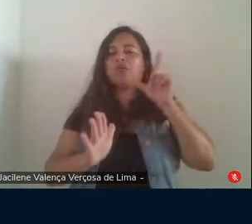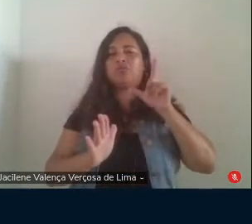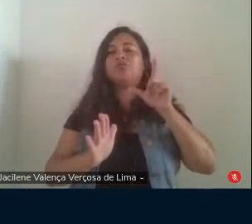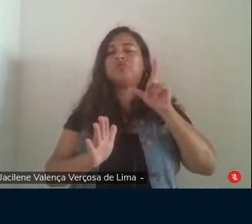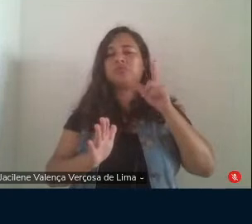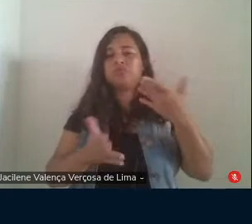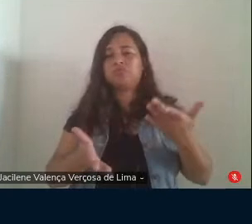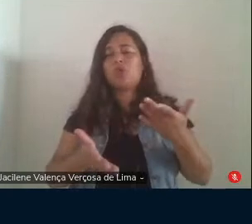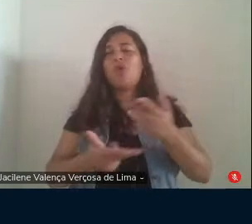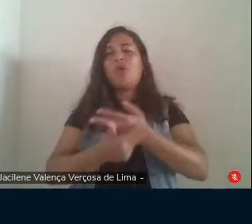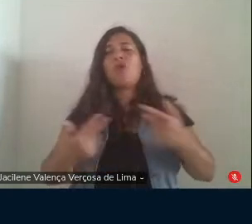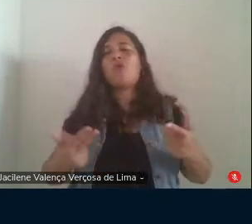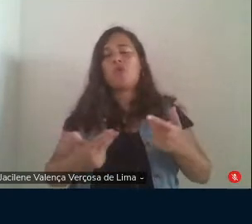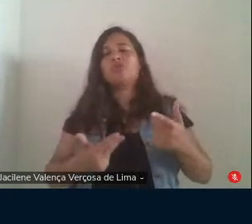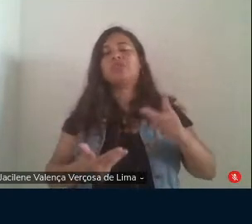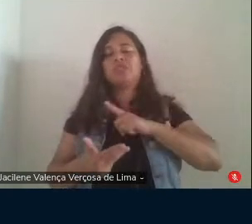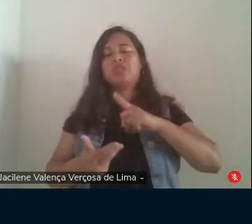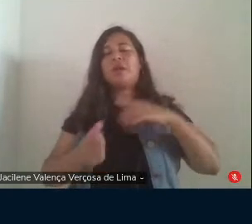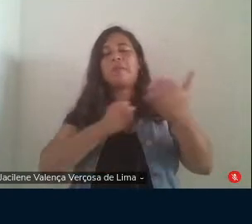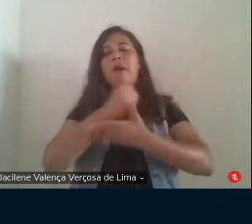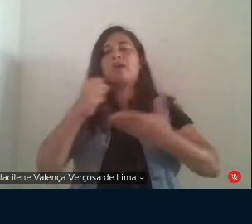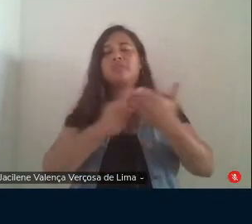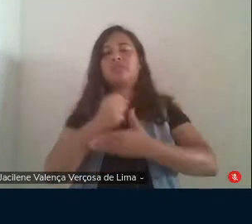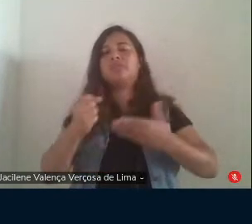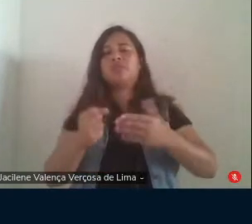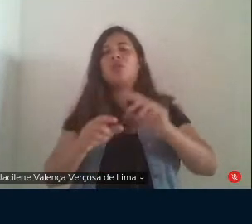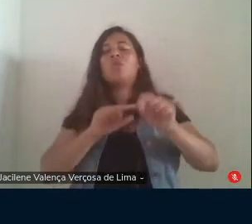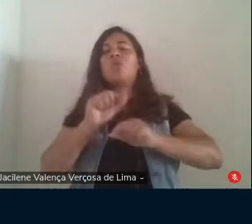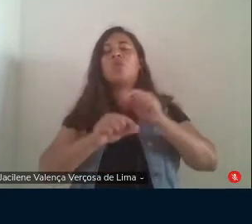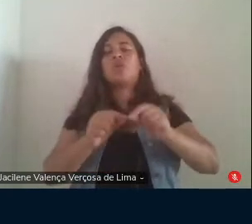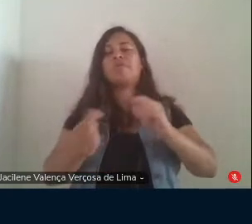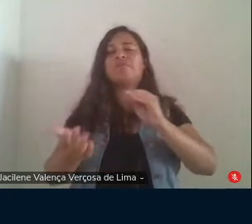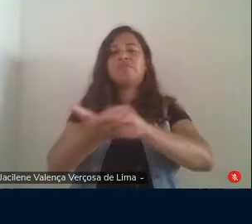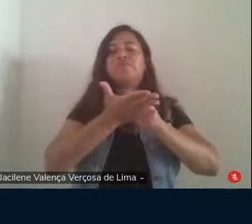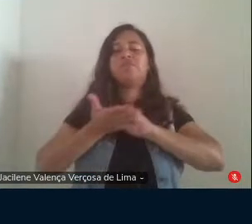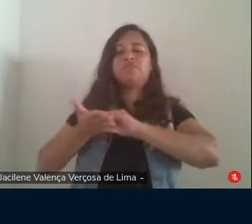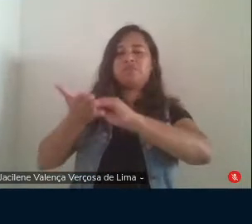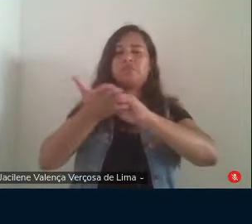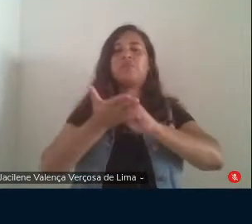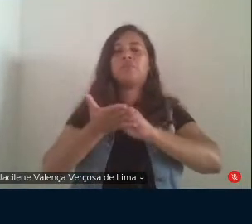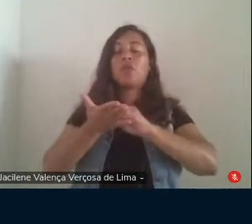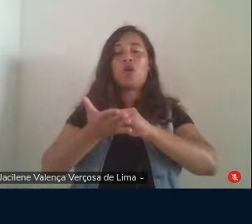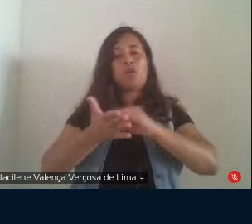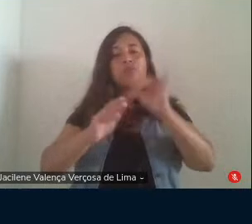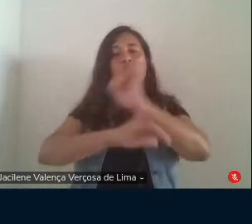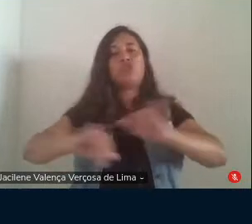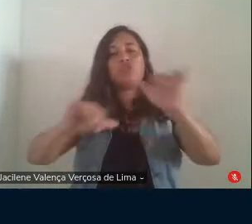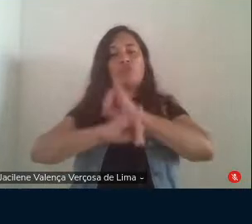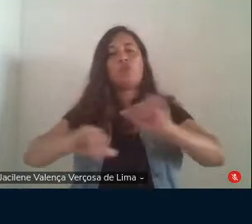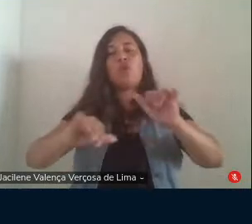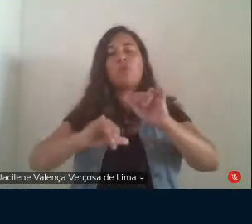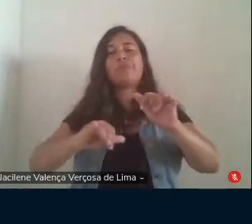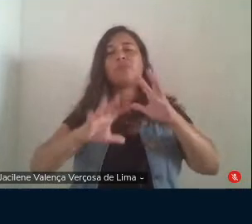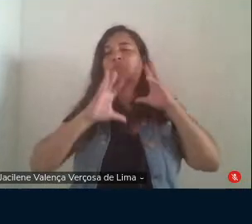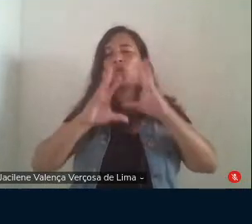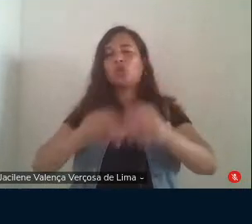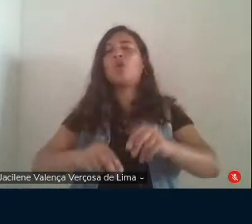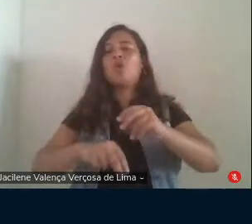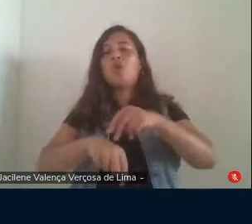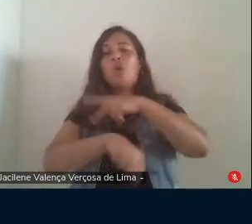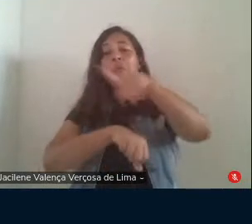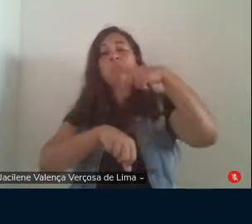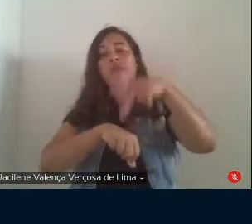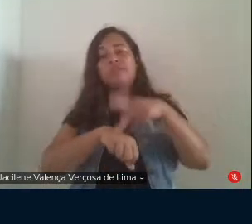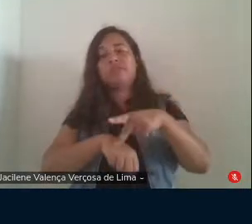para os fatos estritamente baseada na carência de exatidão como expôs a matéria no total o país ganharam